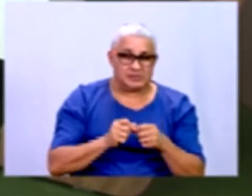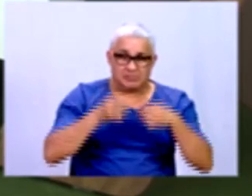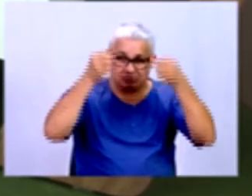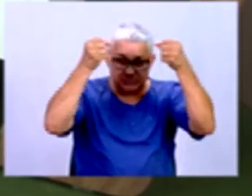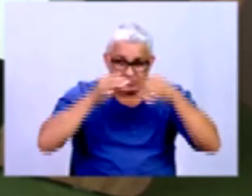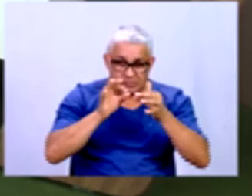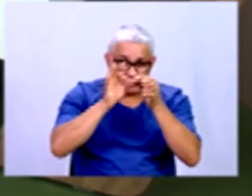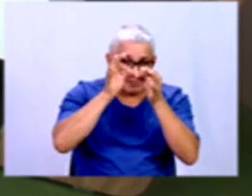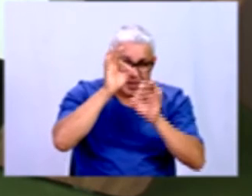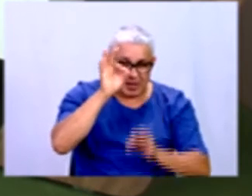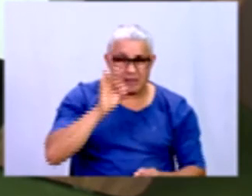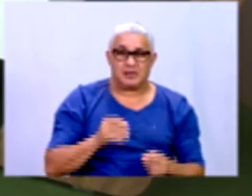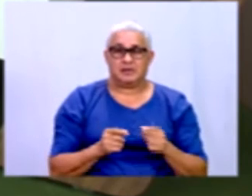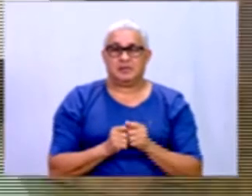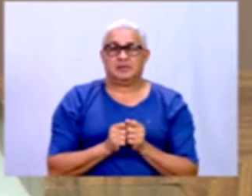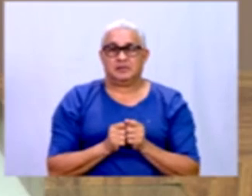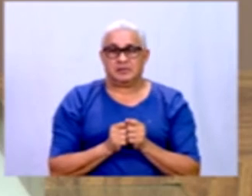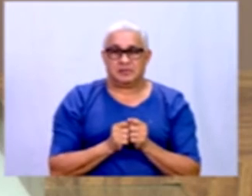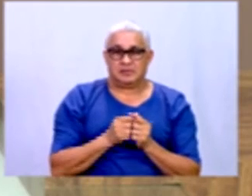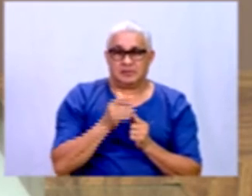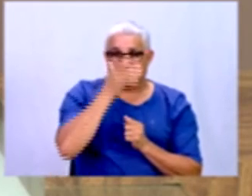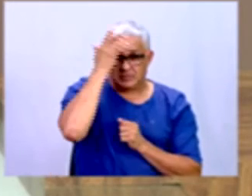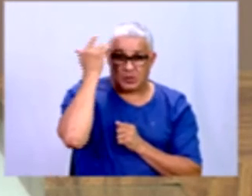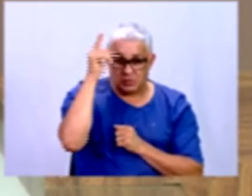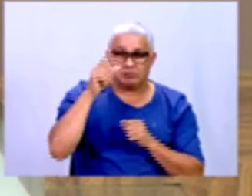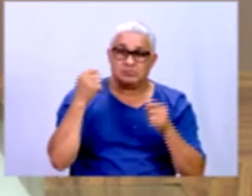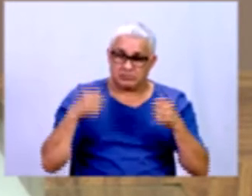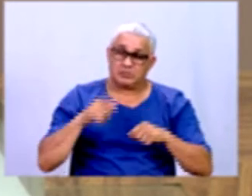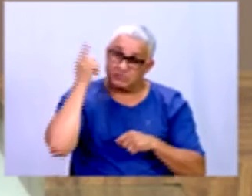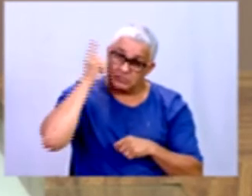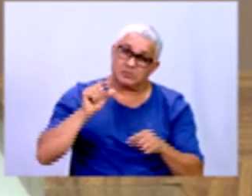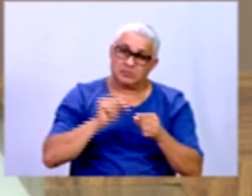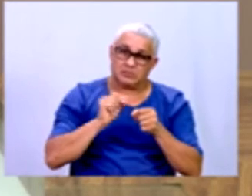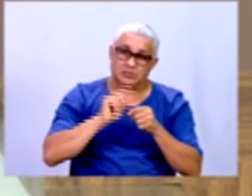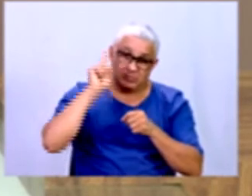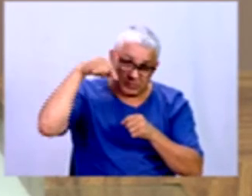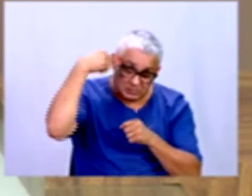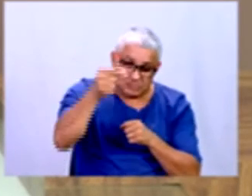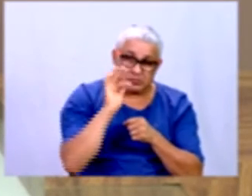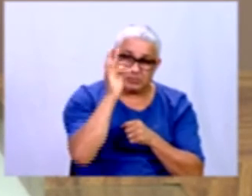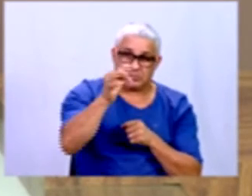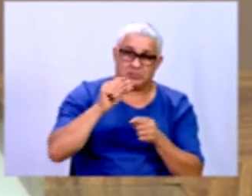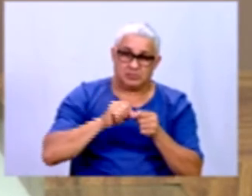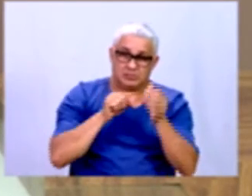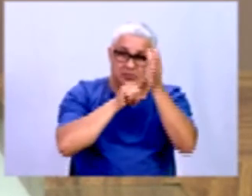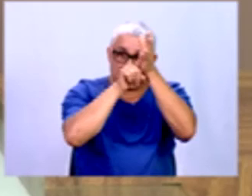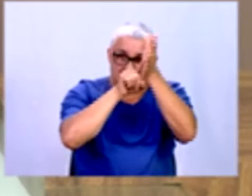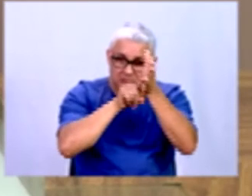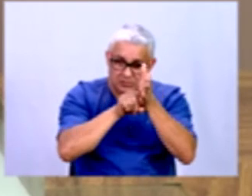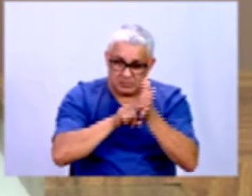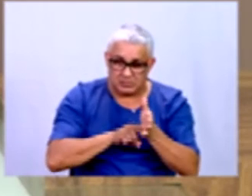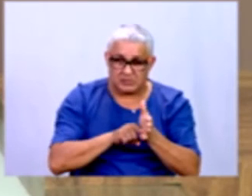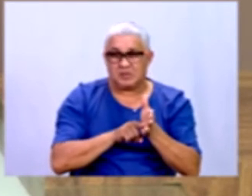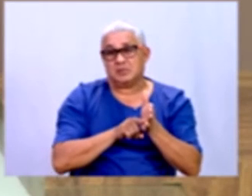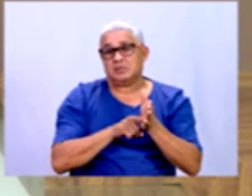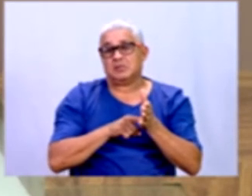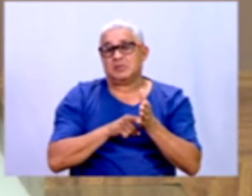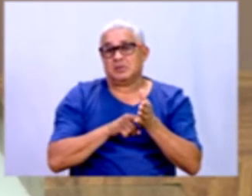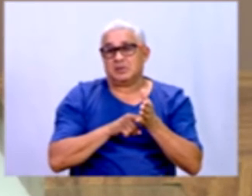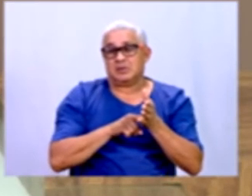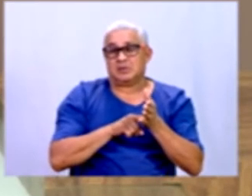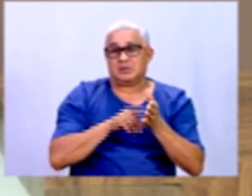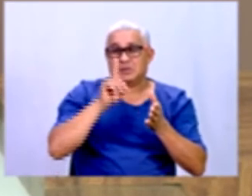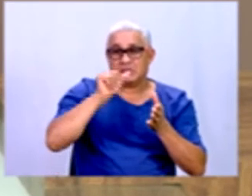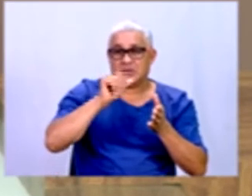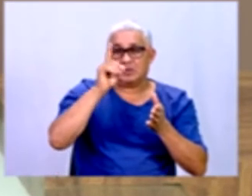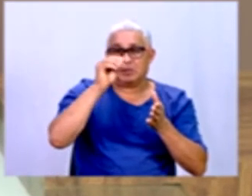detalhamento é vai fazer com que essa outra pessoa consiga fazer também a pesquisa depois. E essa pesquisa é uma base de dados que você está criando para você poder